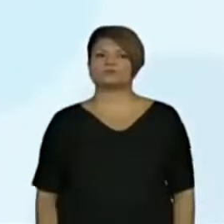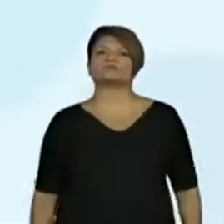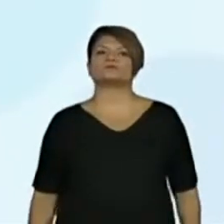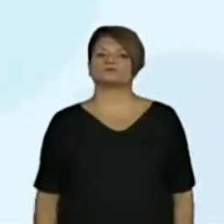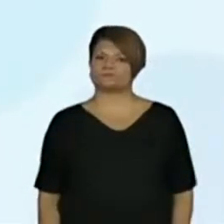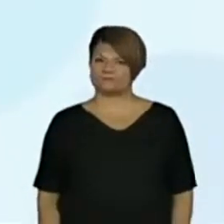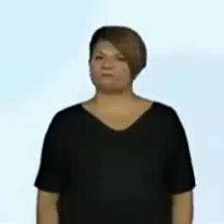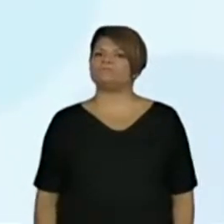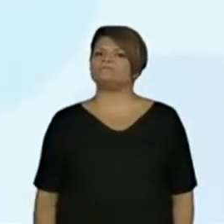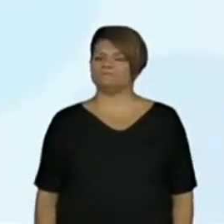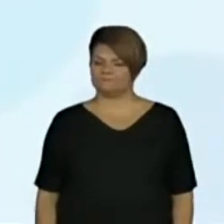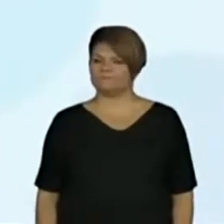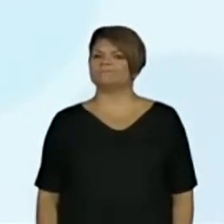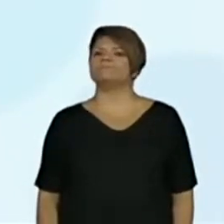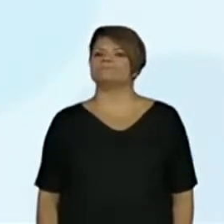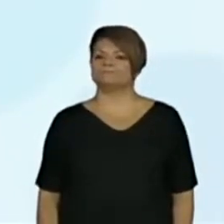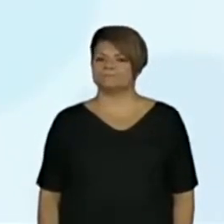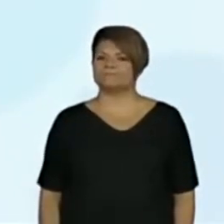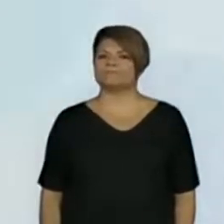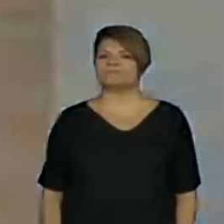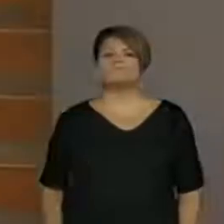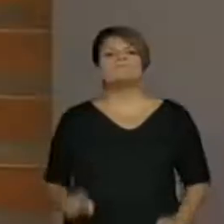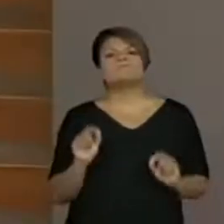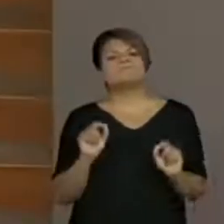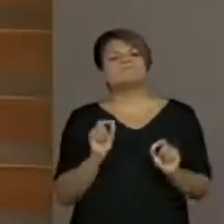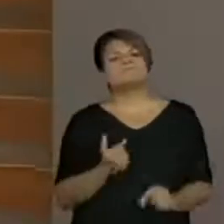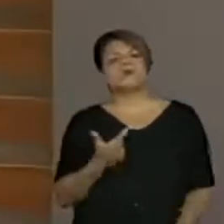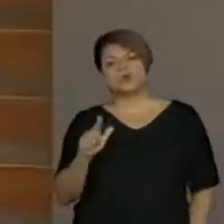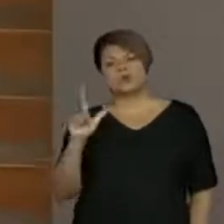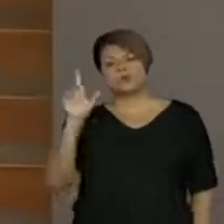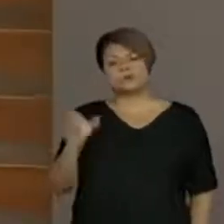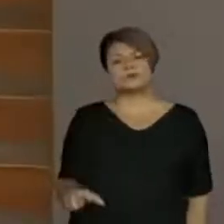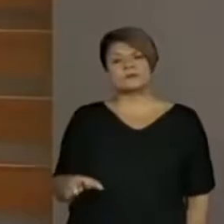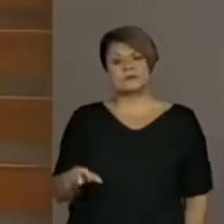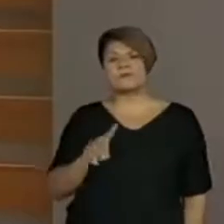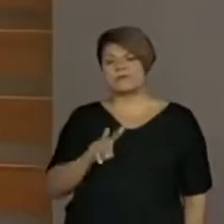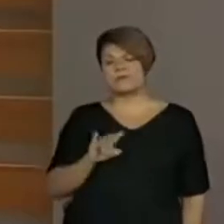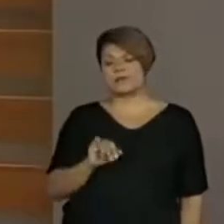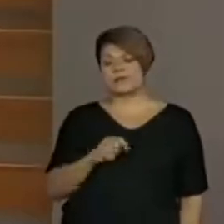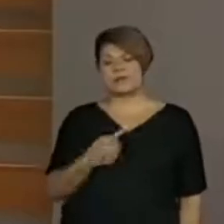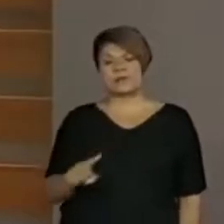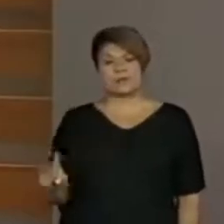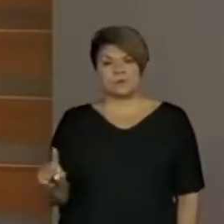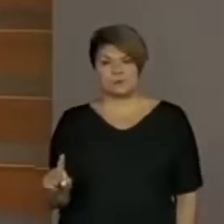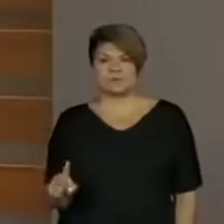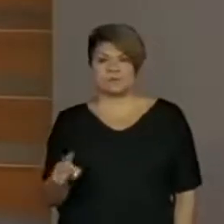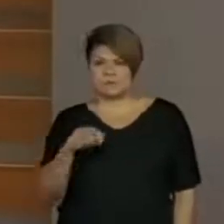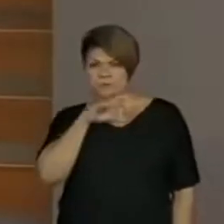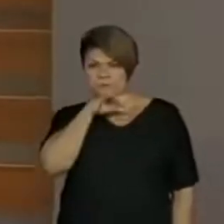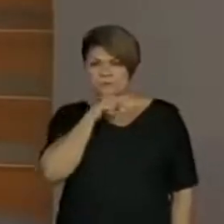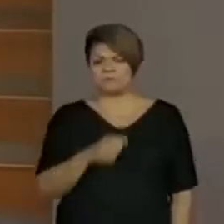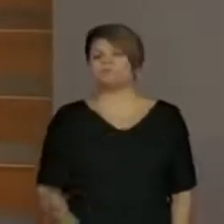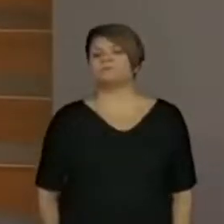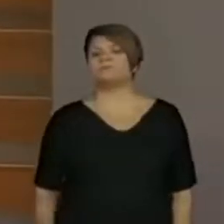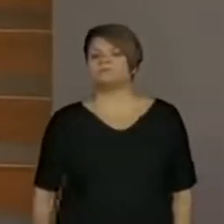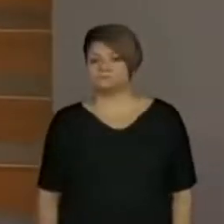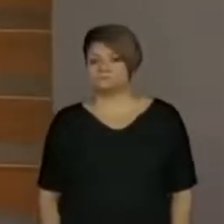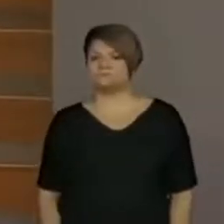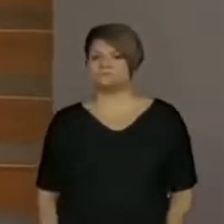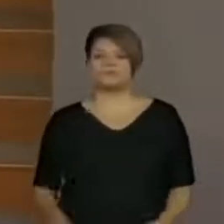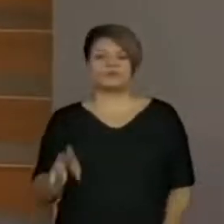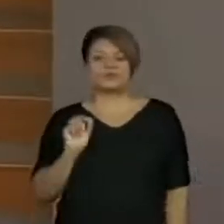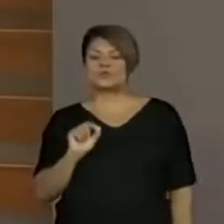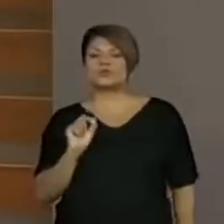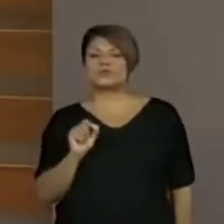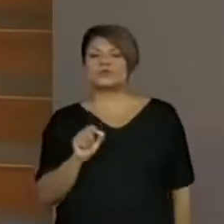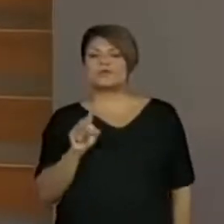A gente acabou de descobrir quem que era o outro personagem. Ele é um vilão. Qual é a característica do vilão? O que um vilão